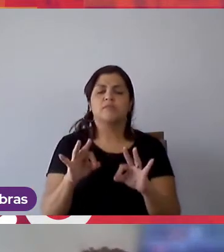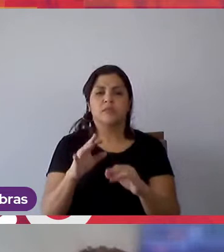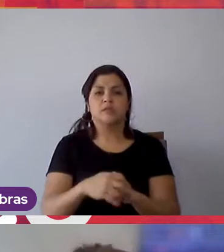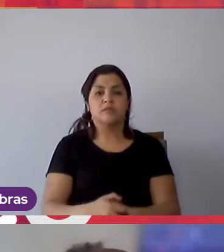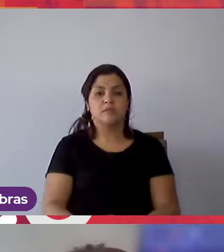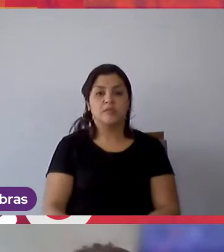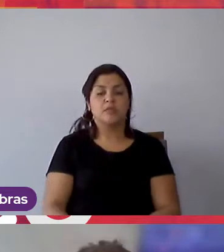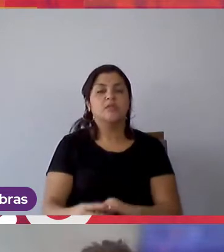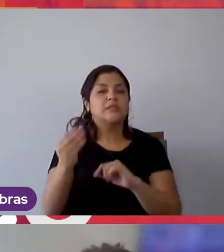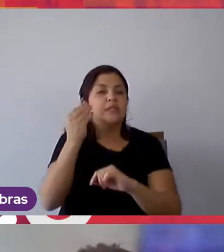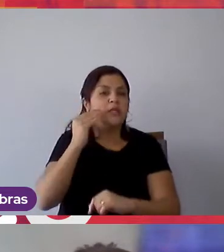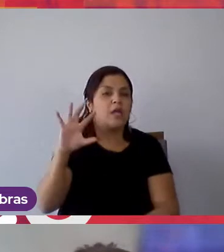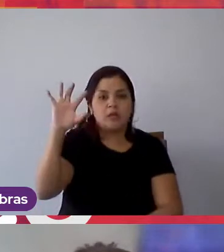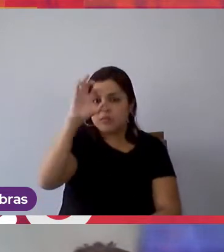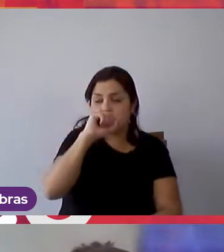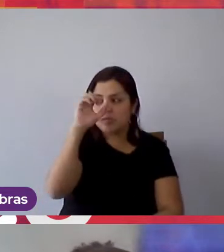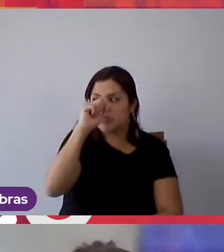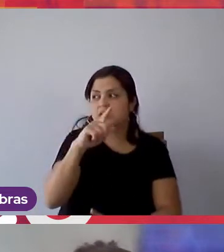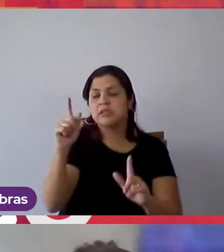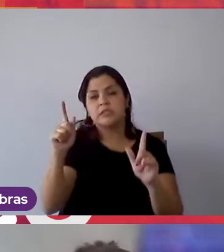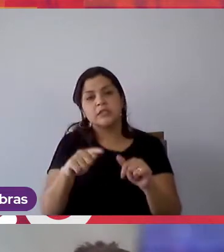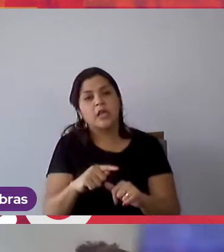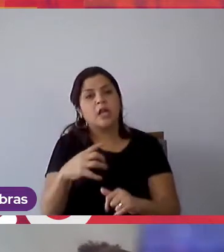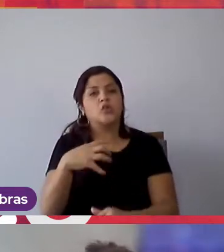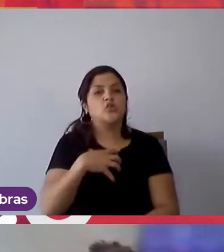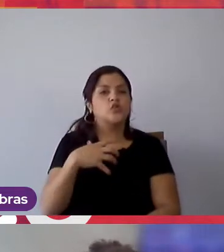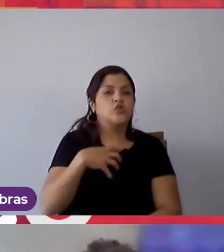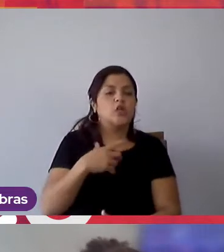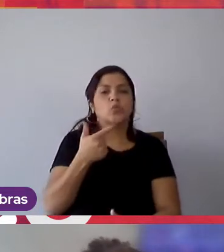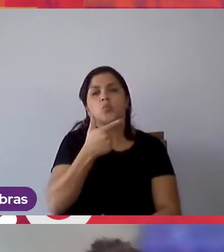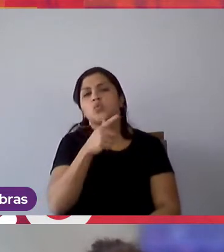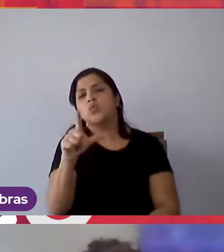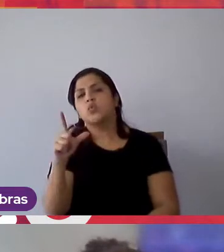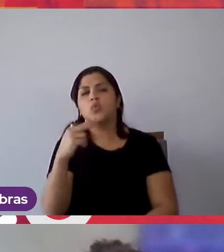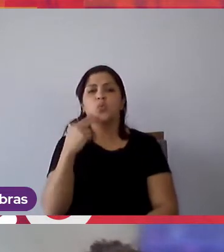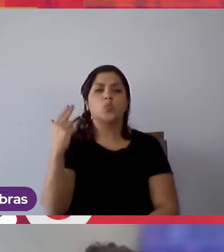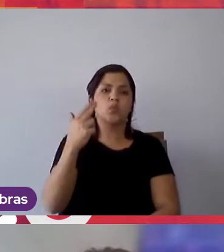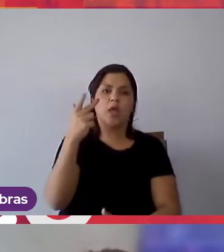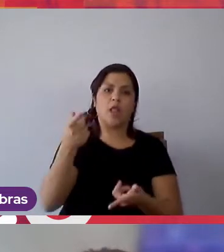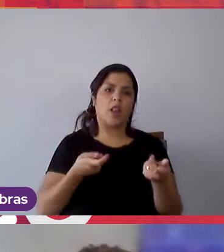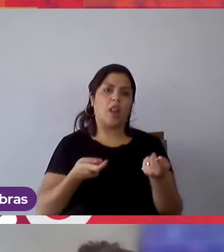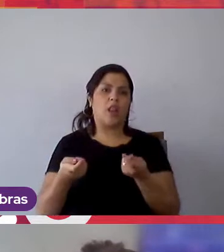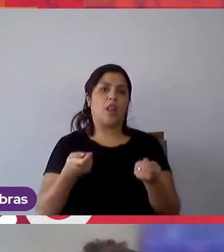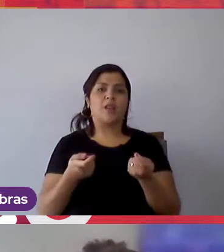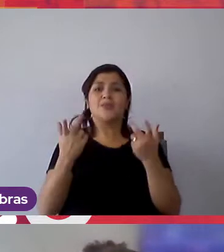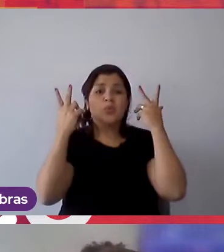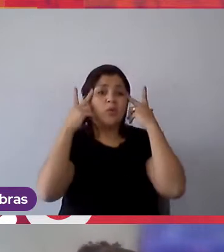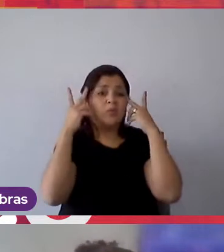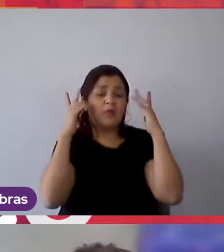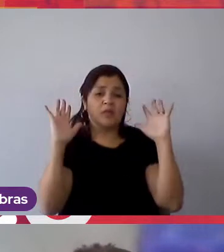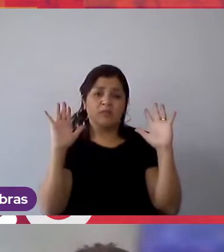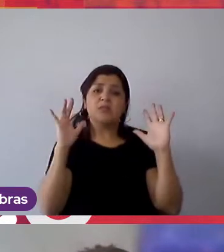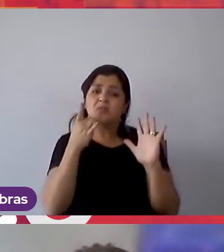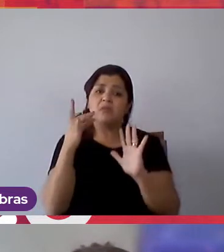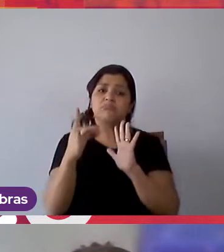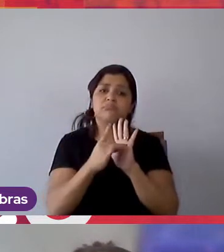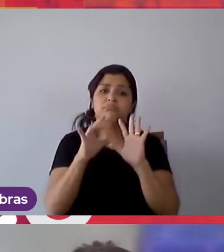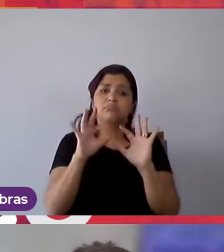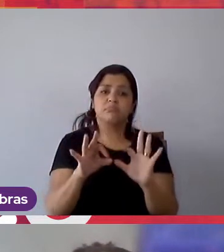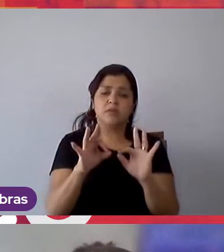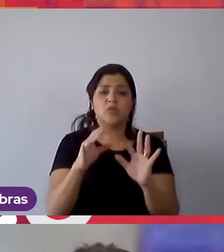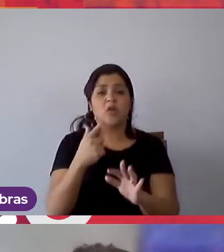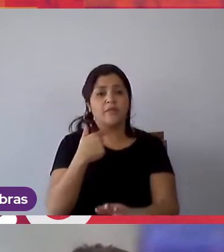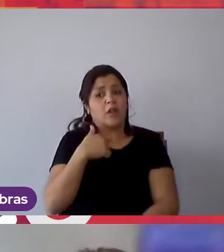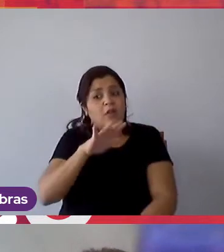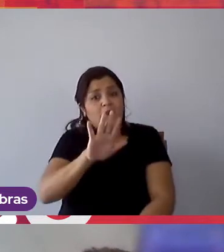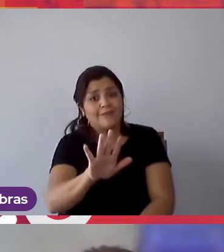você está aprendendo que tem talvez alguma ferramenta ou outra que você não vai ter o domínio, e isso é normal, então seja sincero também nesse sentido, de falar,